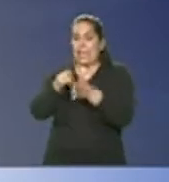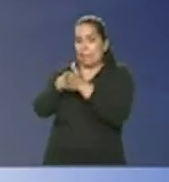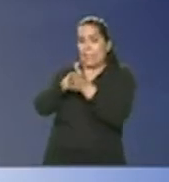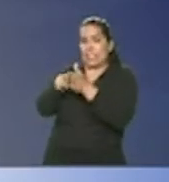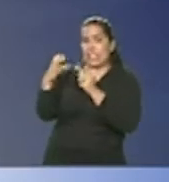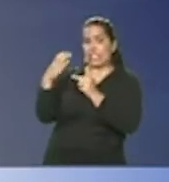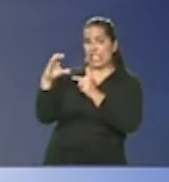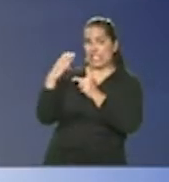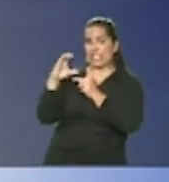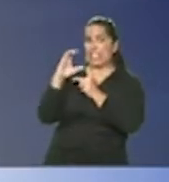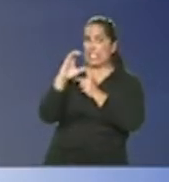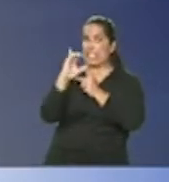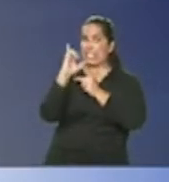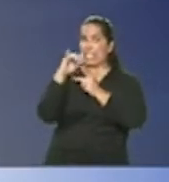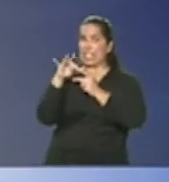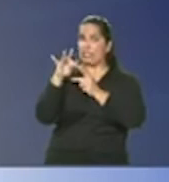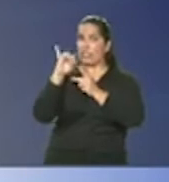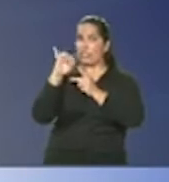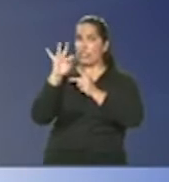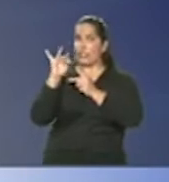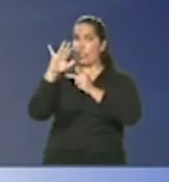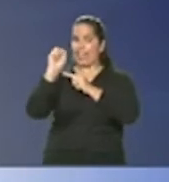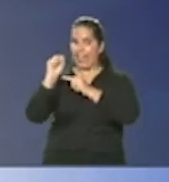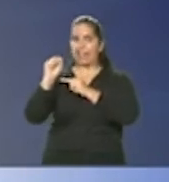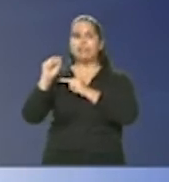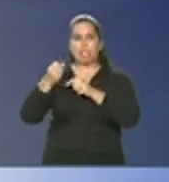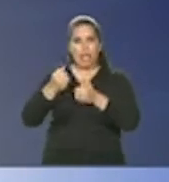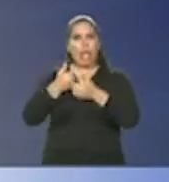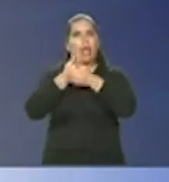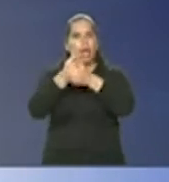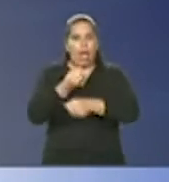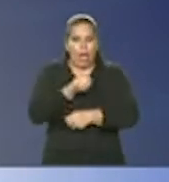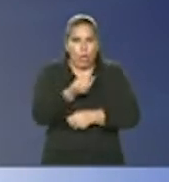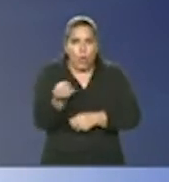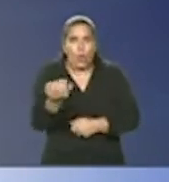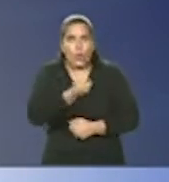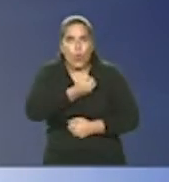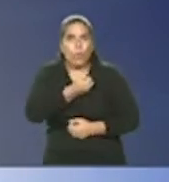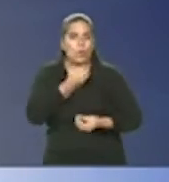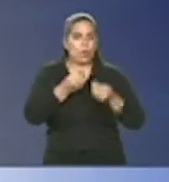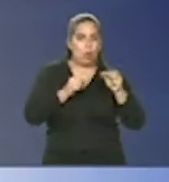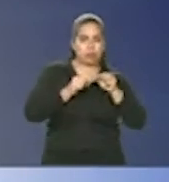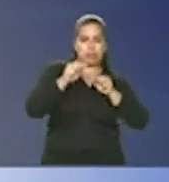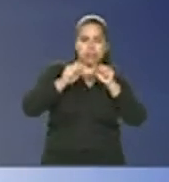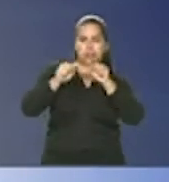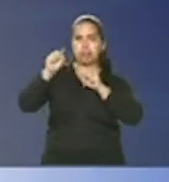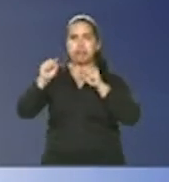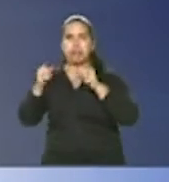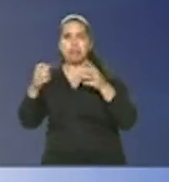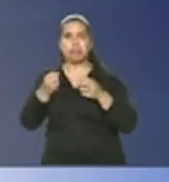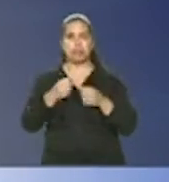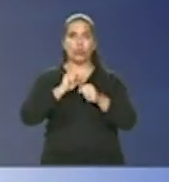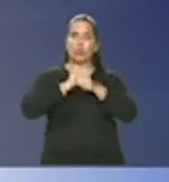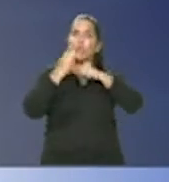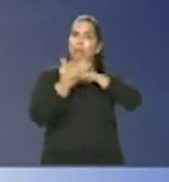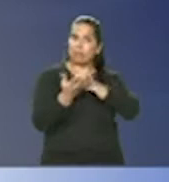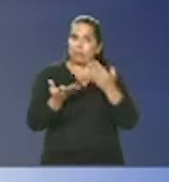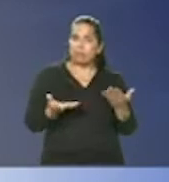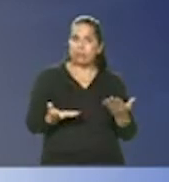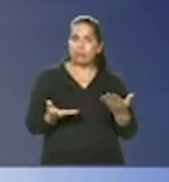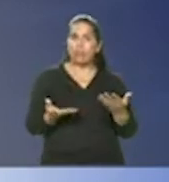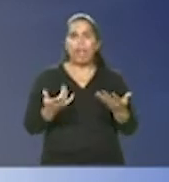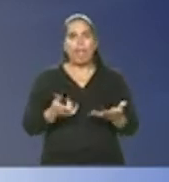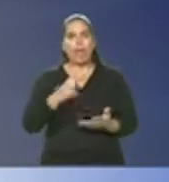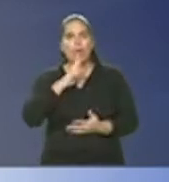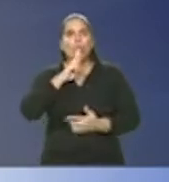científica e sem fazer o acompanhamento dos números, das curvas. é uma tomada de